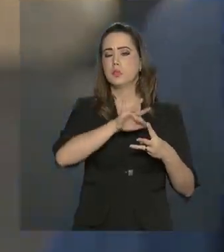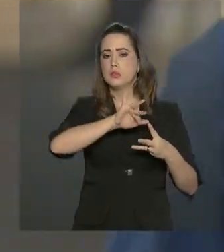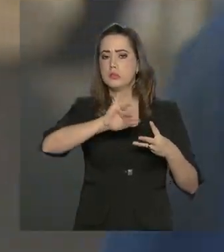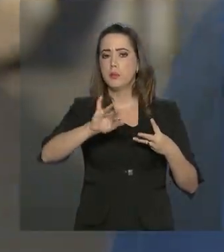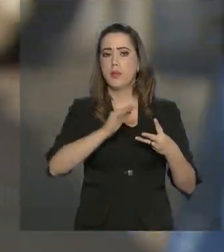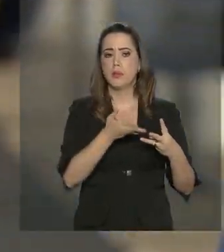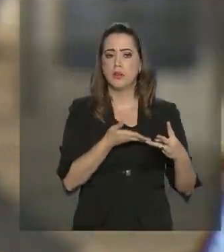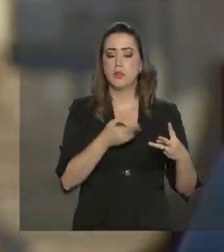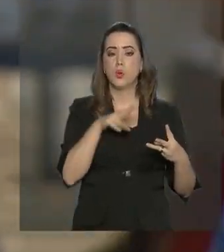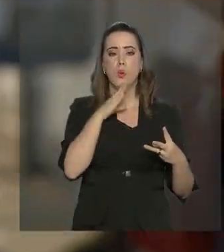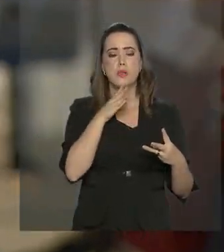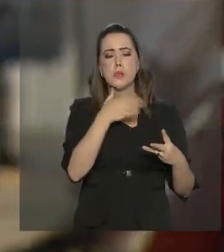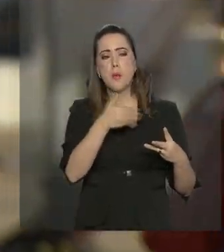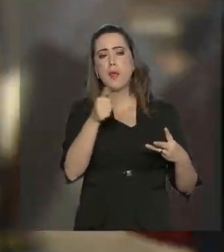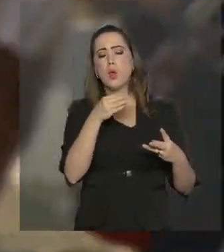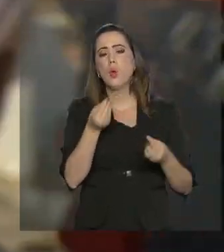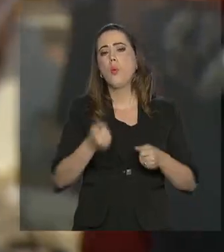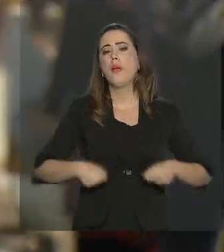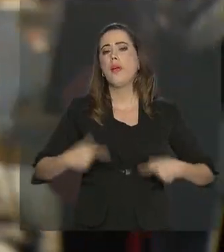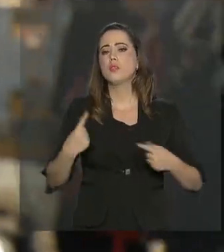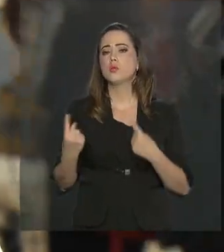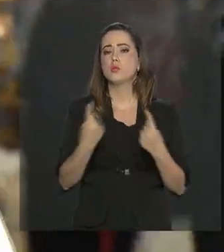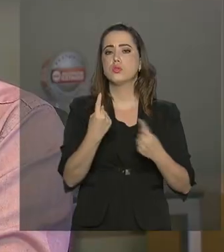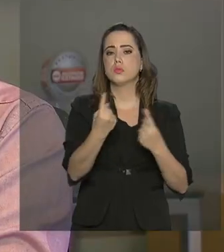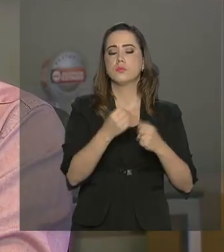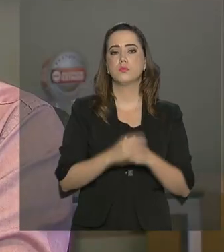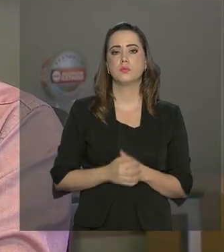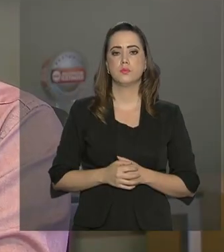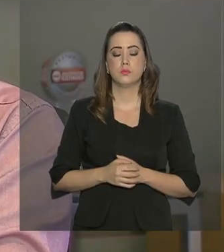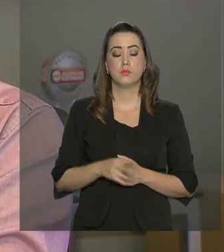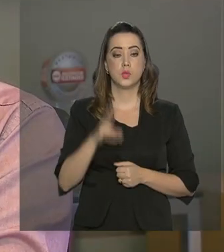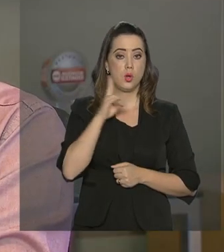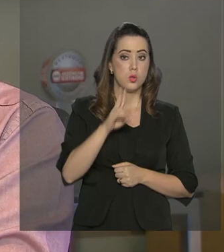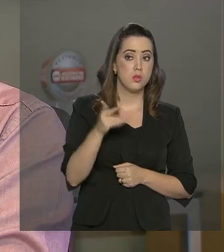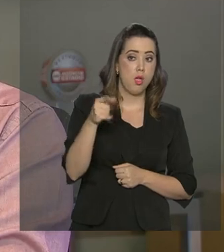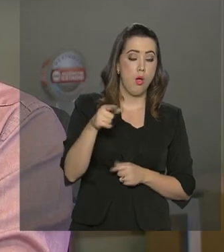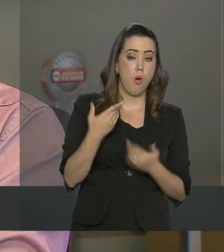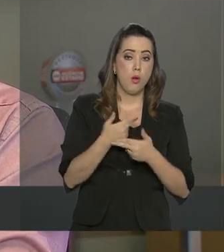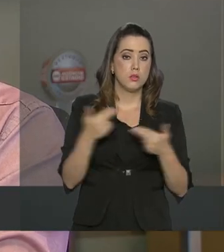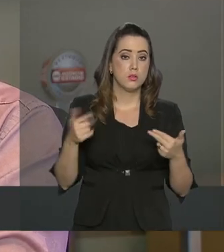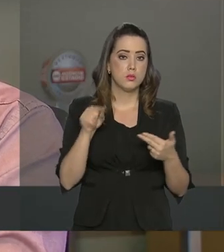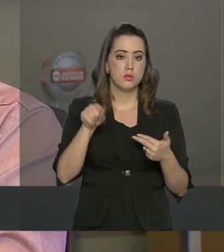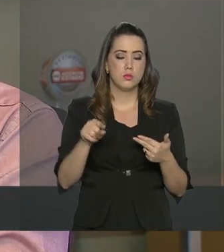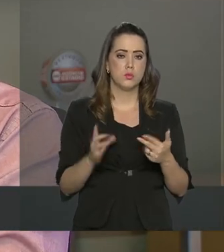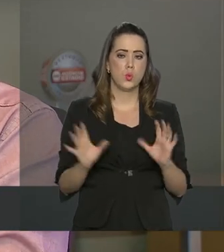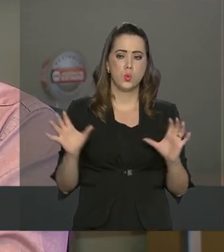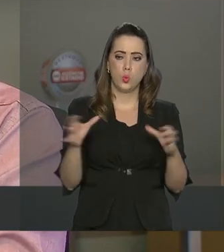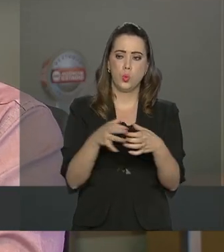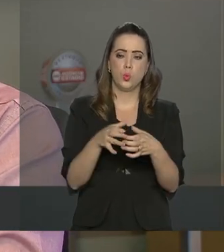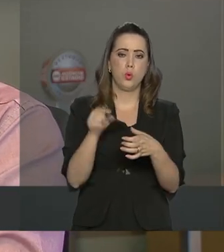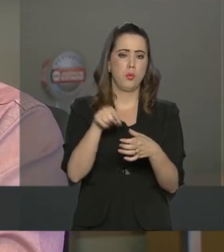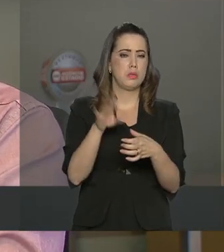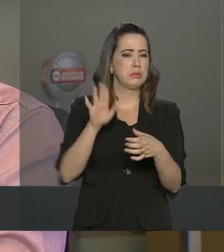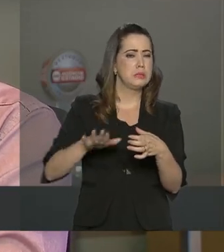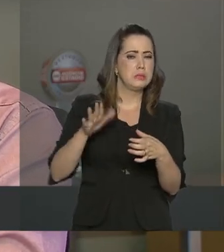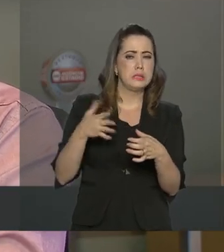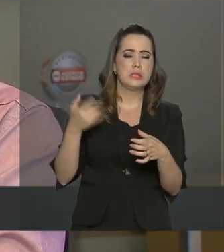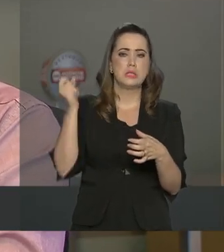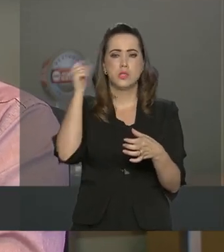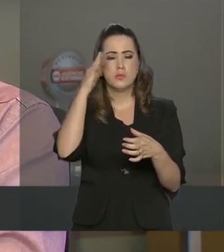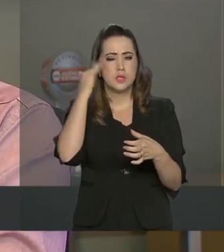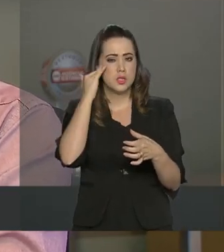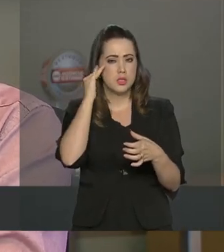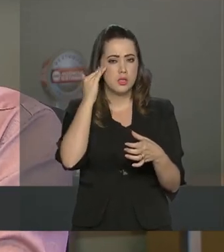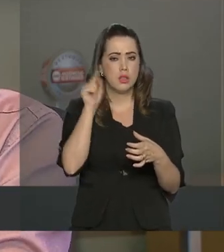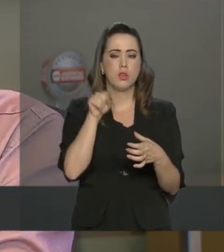para que o cidadão conheça melhor os gastos de cada uma delas. Quando você olha essas coisas num conjunto, talvez não fique tão claro